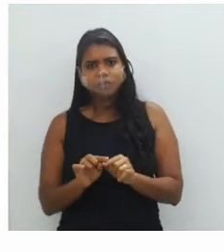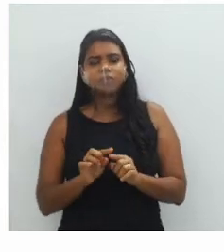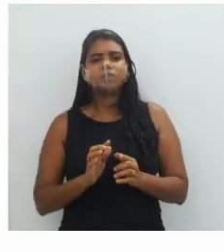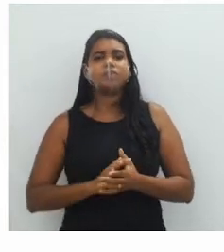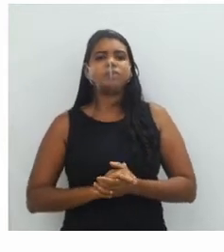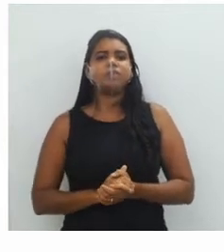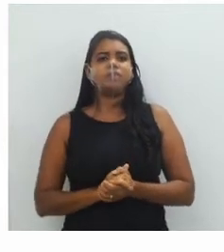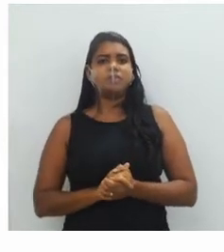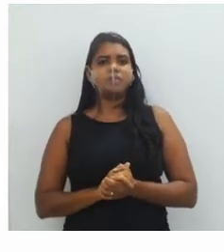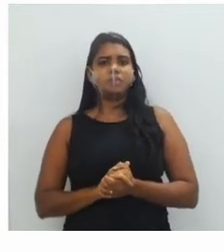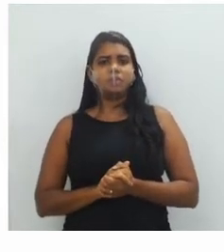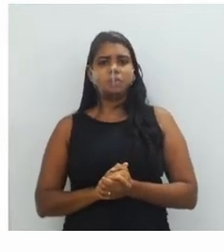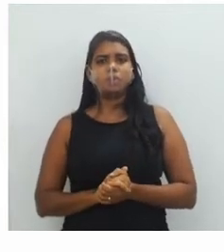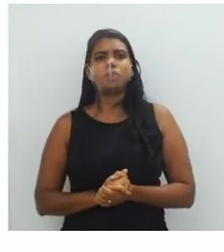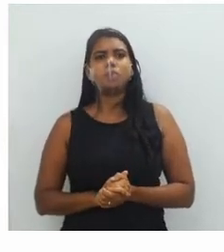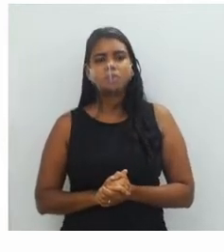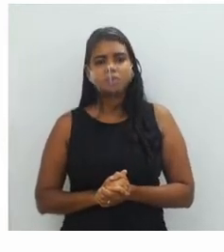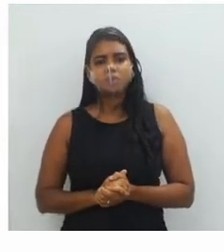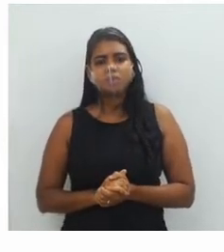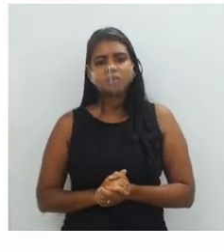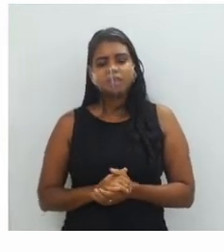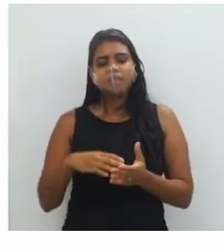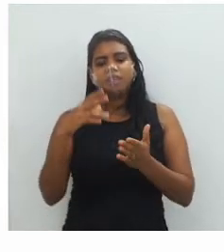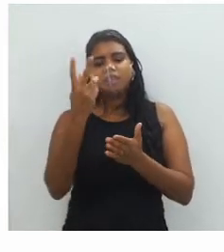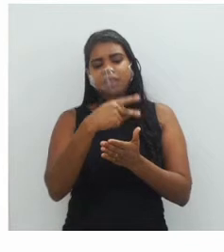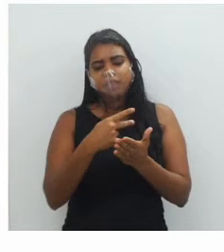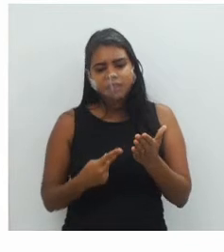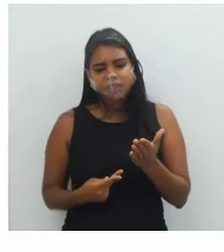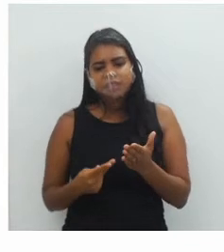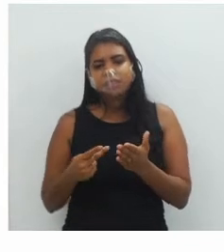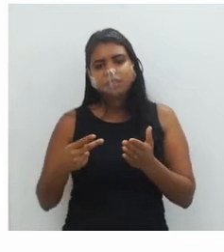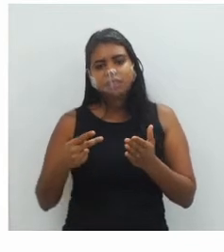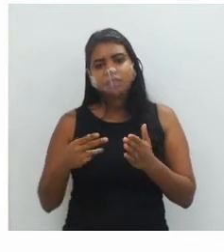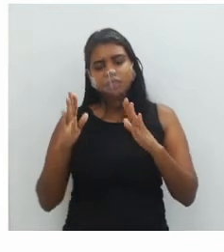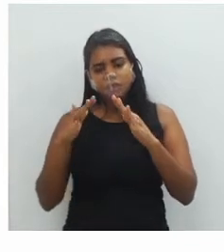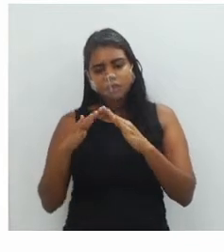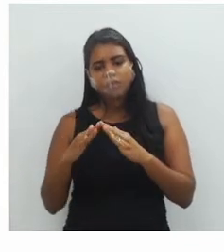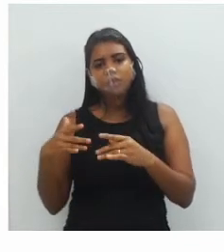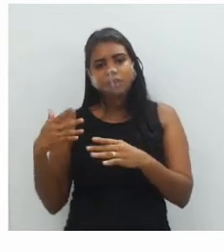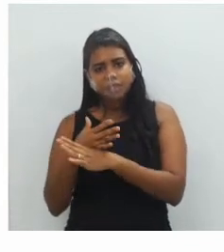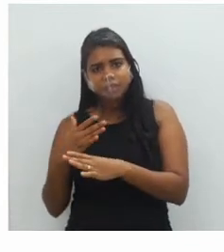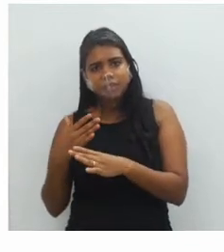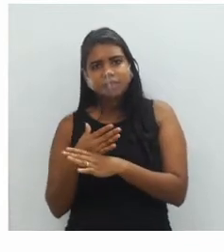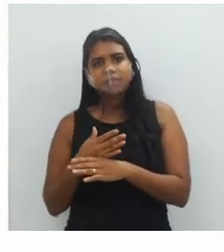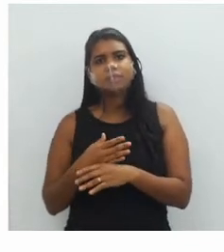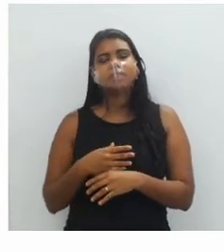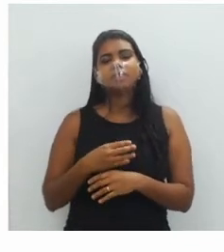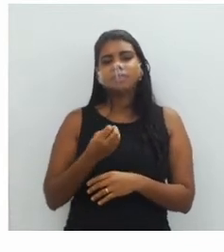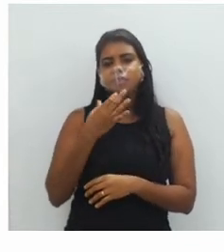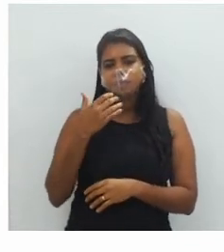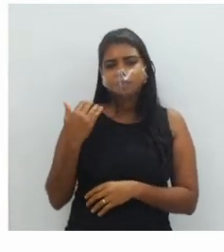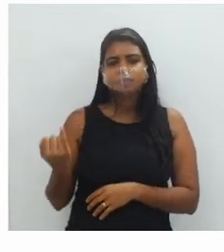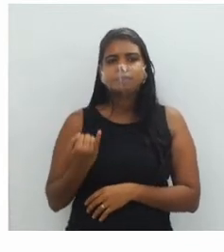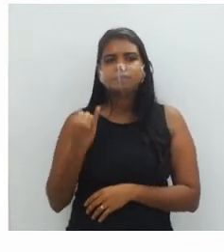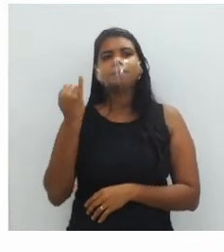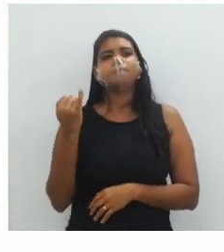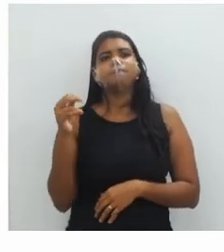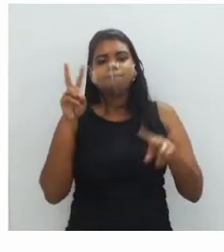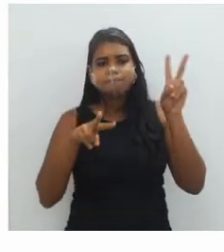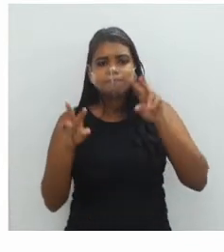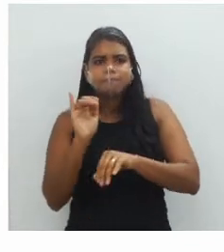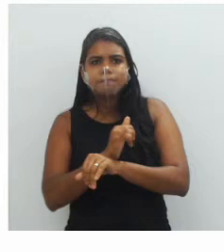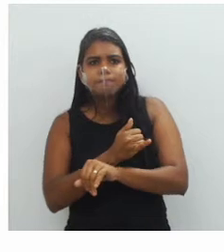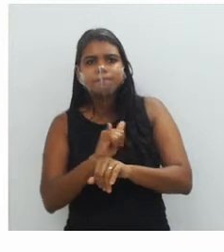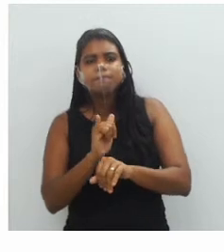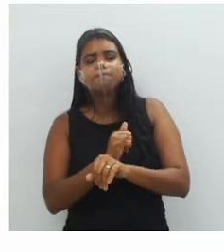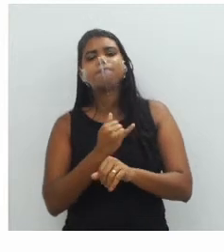O José Patrício é artista recifense. Vale a pena vocês procurarem na internet, visitarem a obra dele, tá? Que é um artista